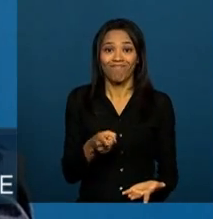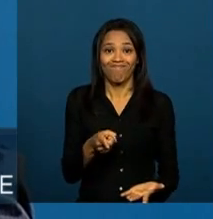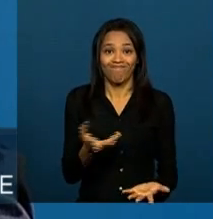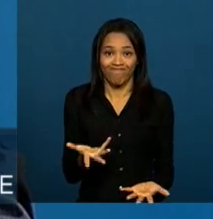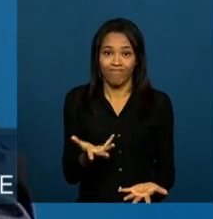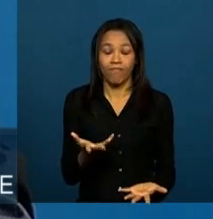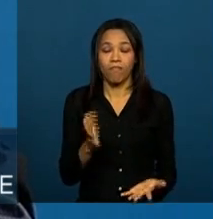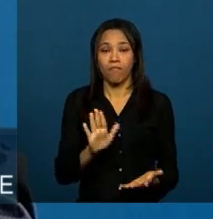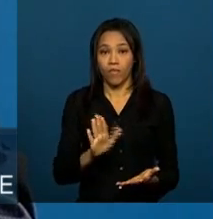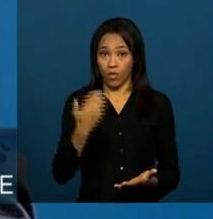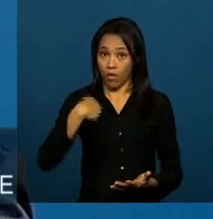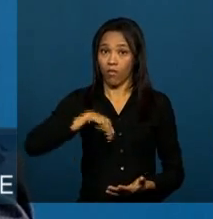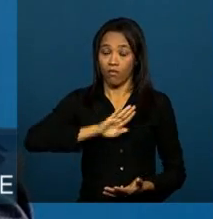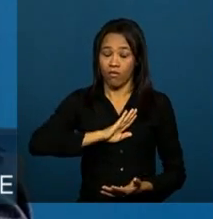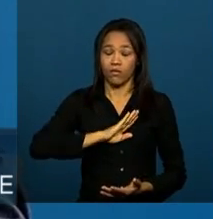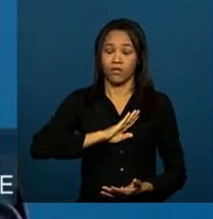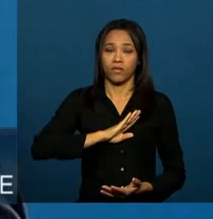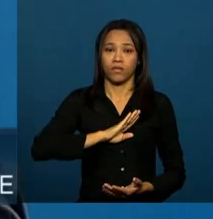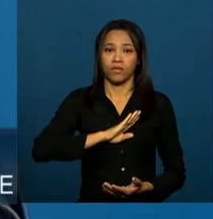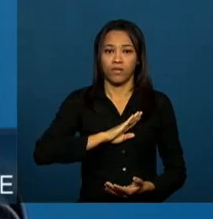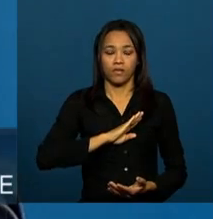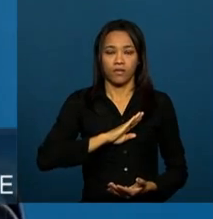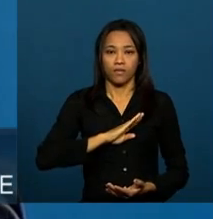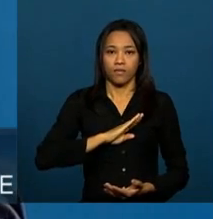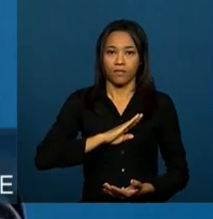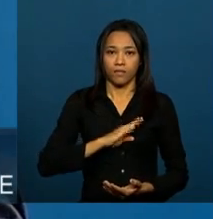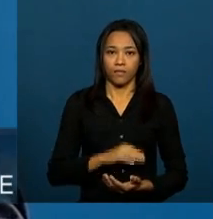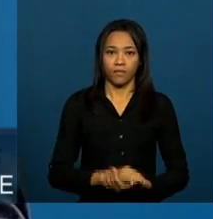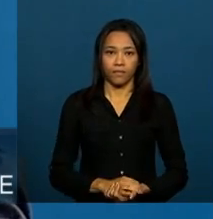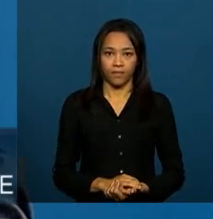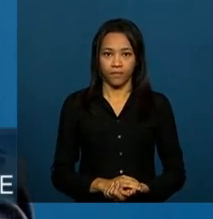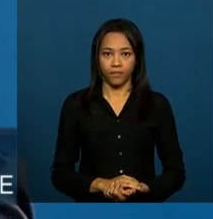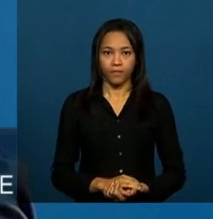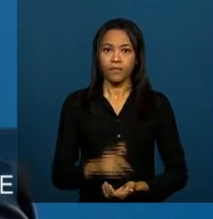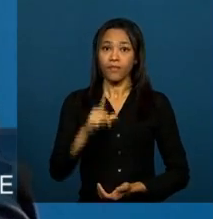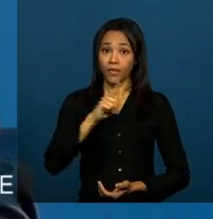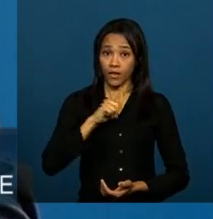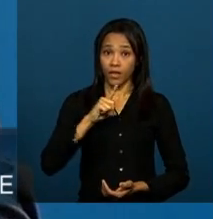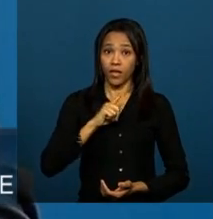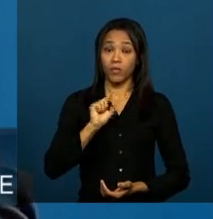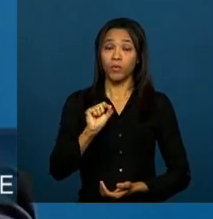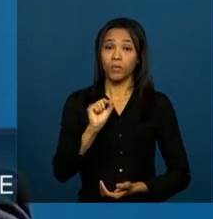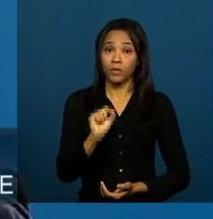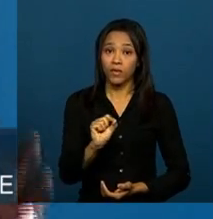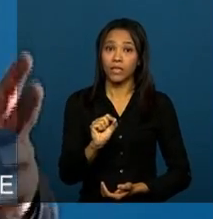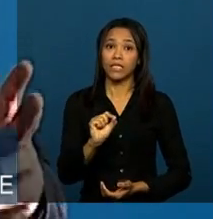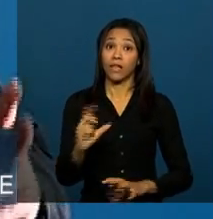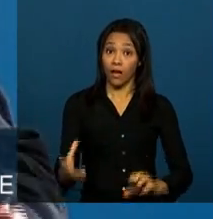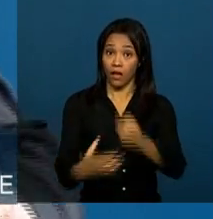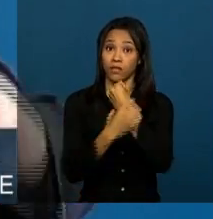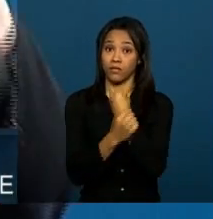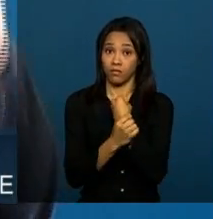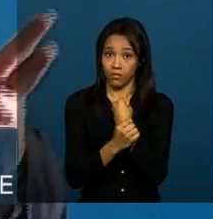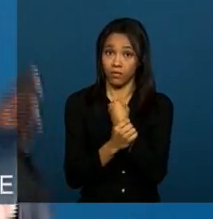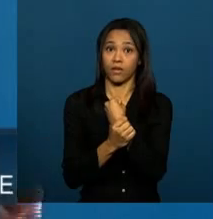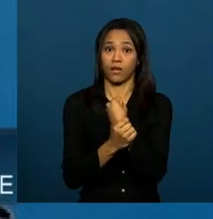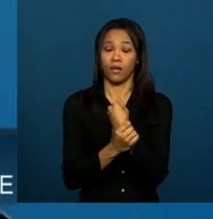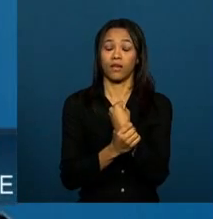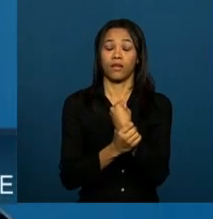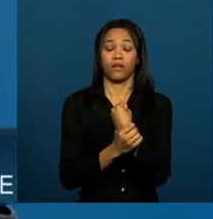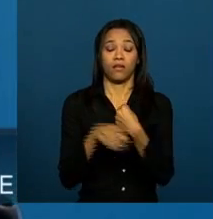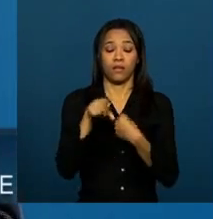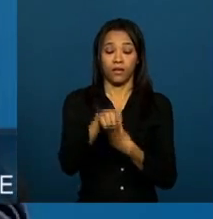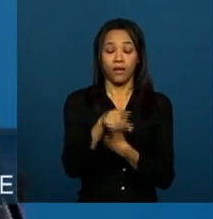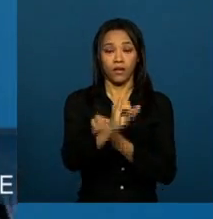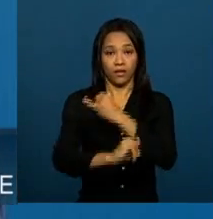nós, simultaneamente, temos o dever de assegurar que ela tem a máxima positividade